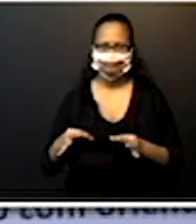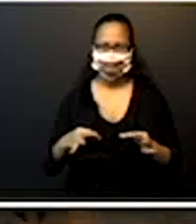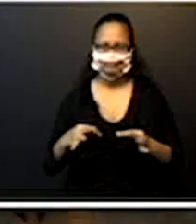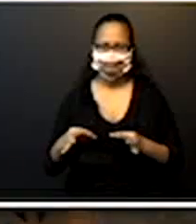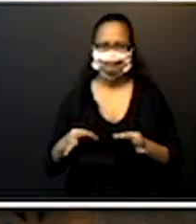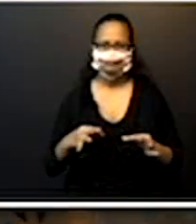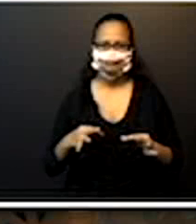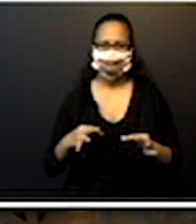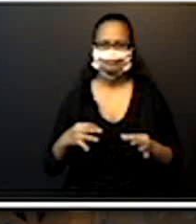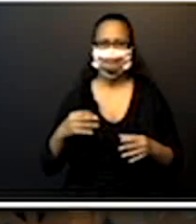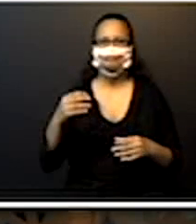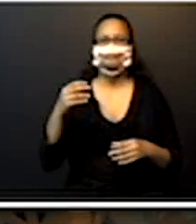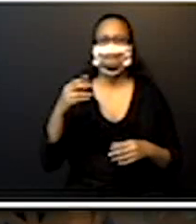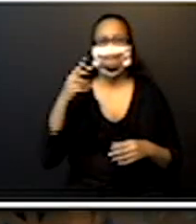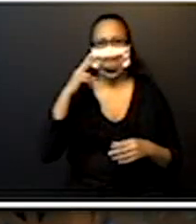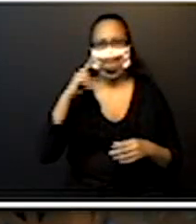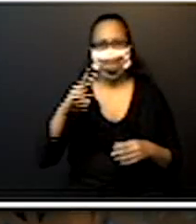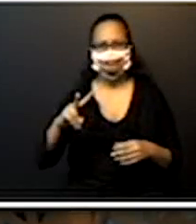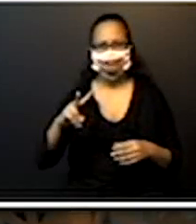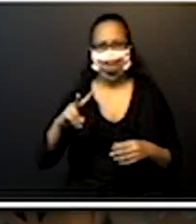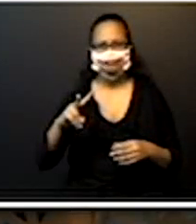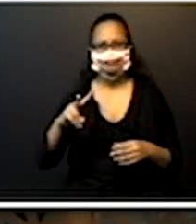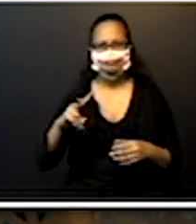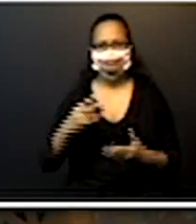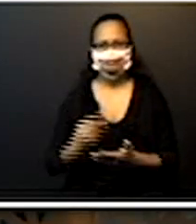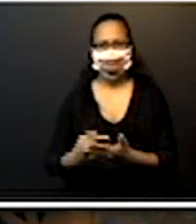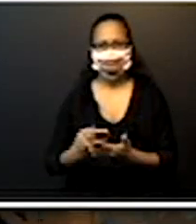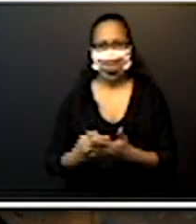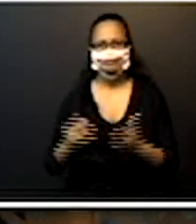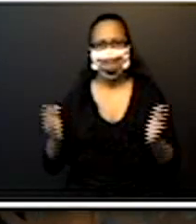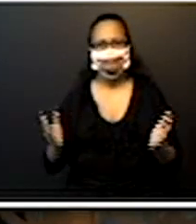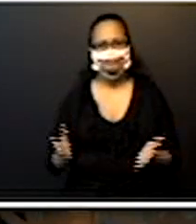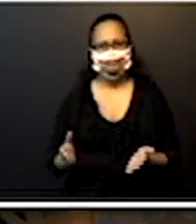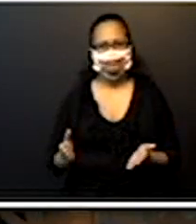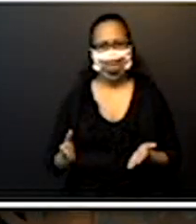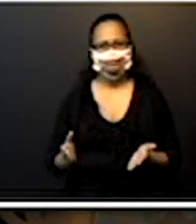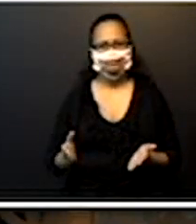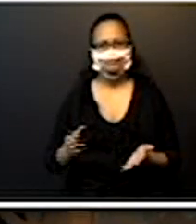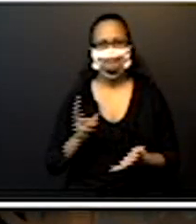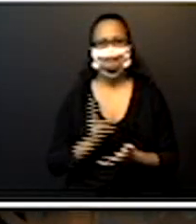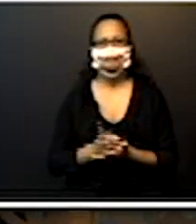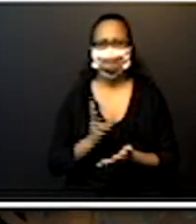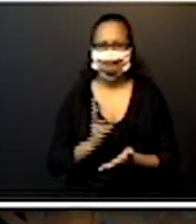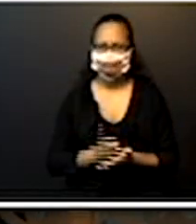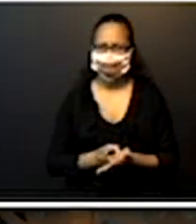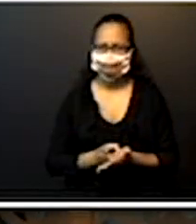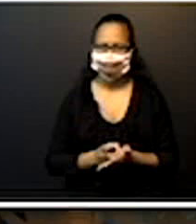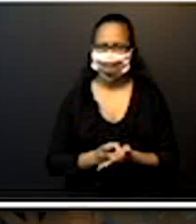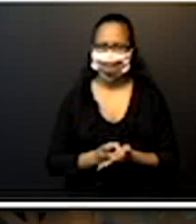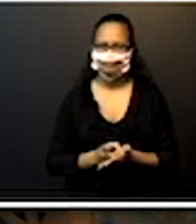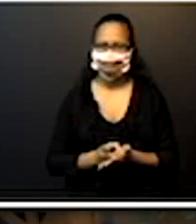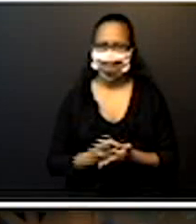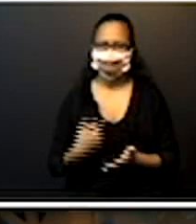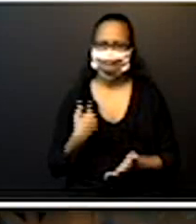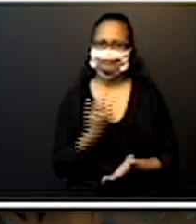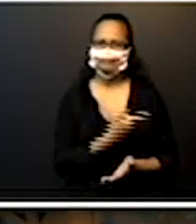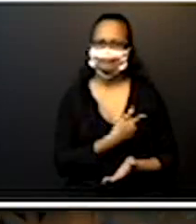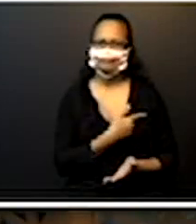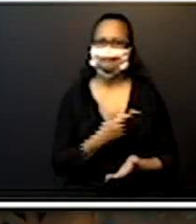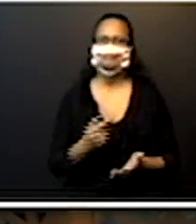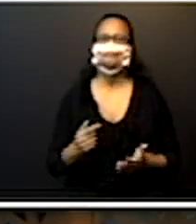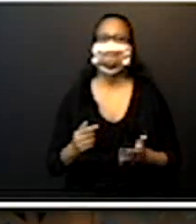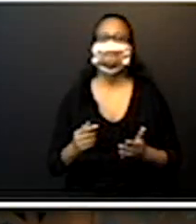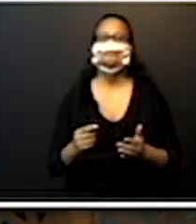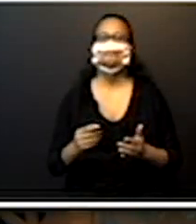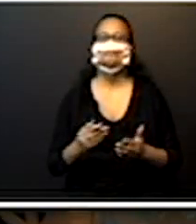vamos ver o que vamos trabalhar hoje. E vai ser sempre assim as nossas aulas. Nós vamos começar com